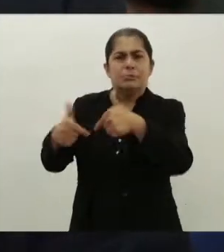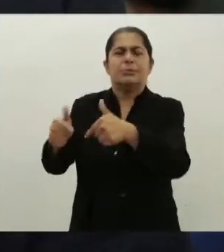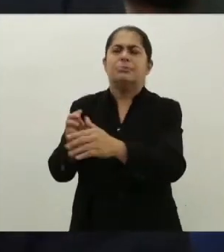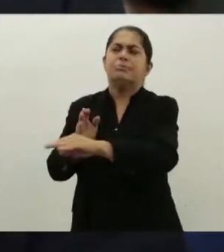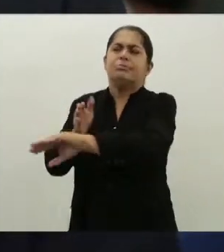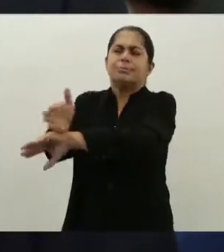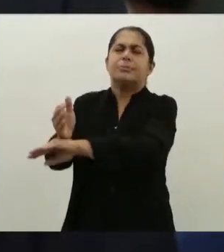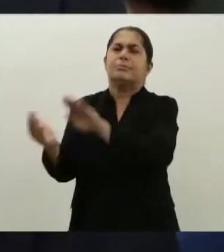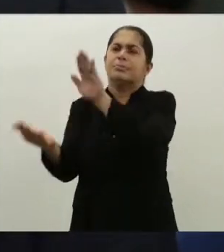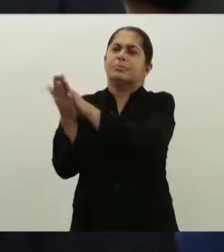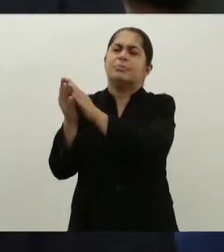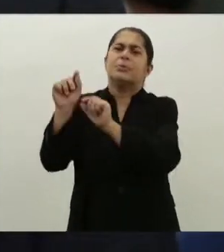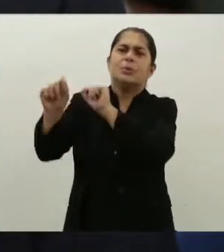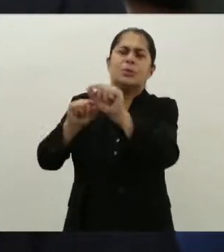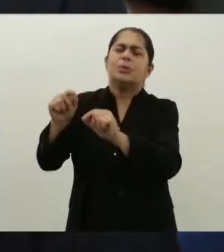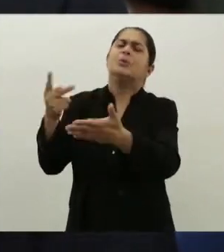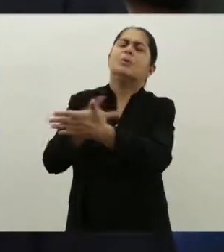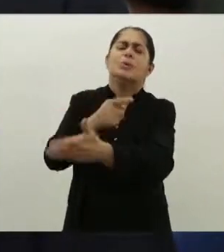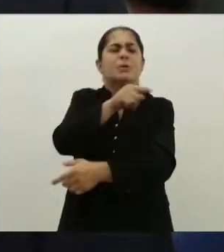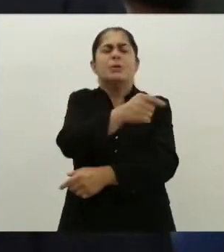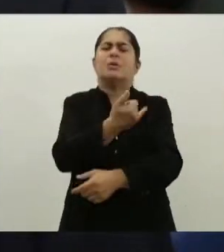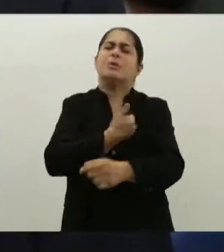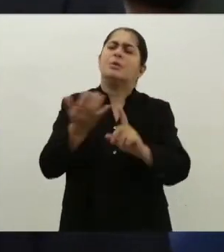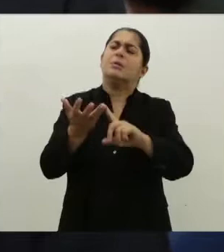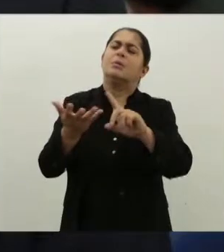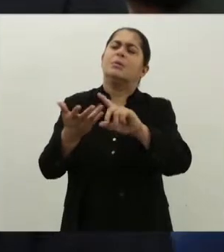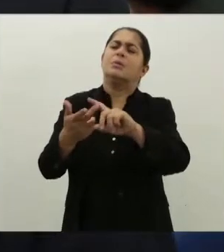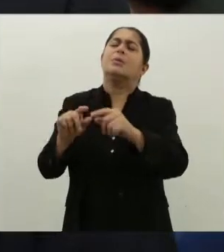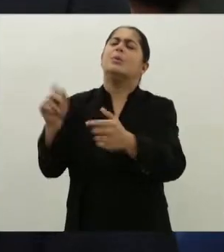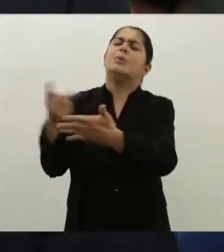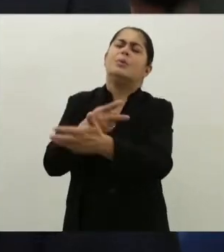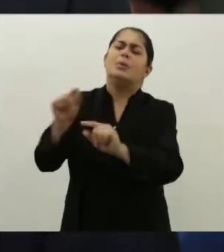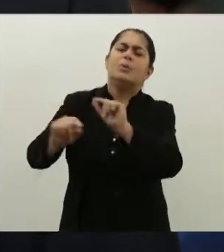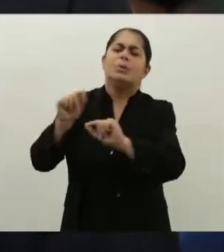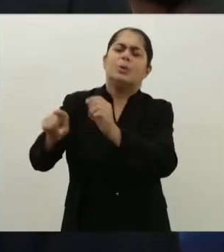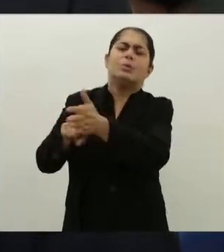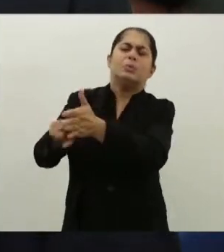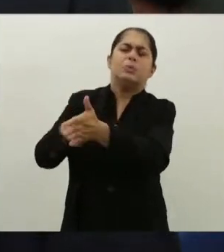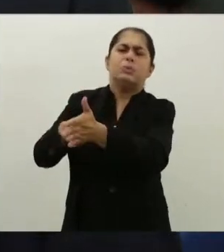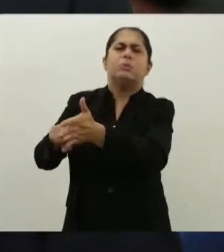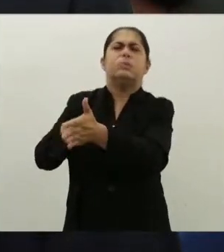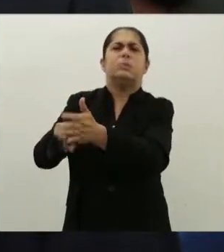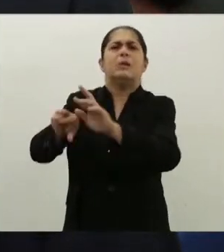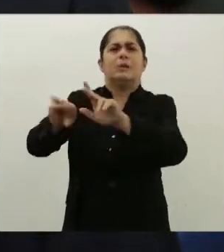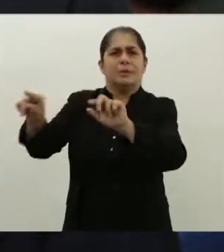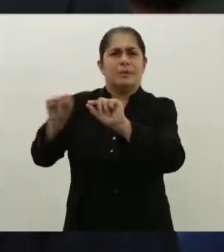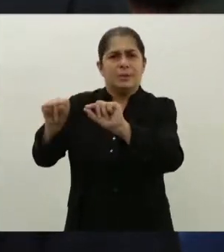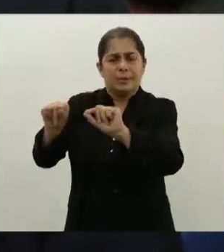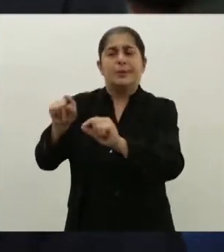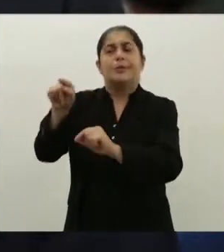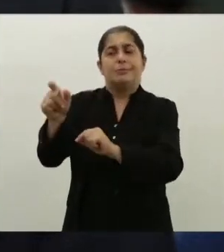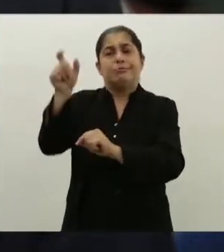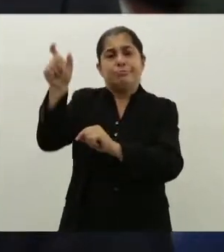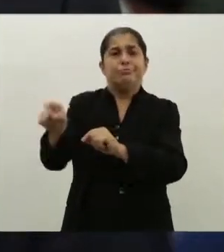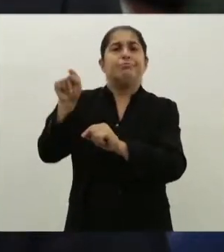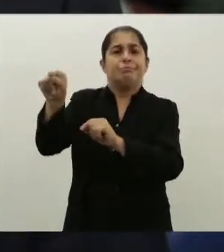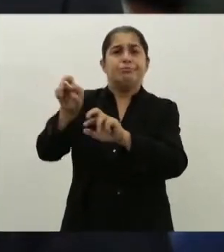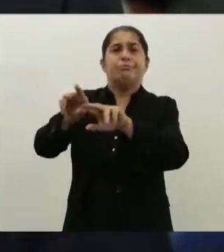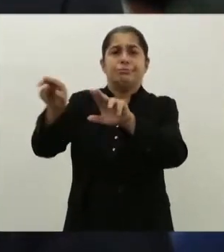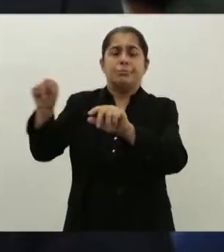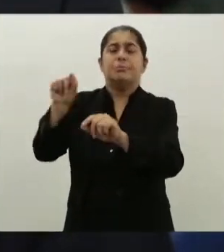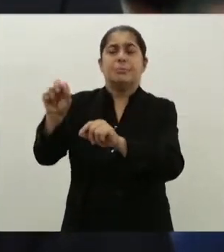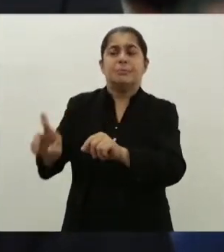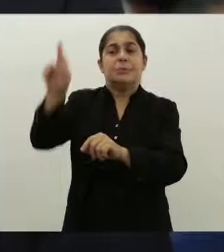procurar o órgão de execução da instituição que está, assim, com a atribuição